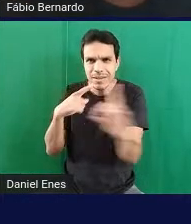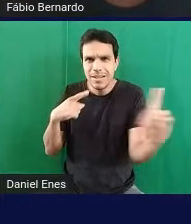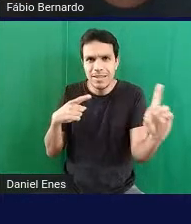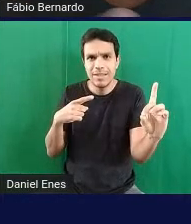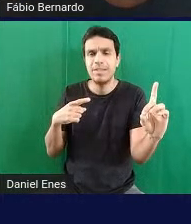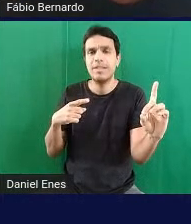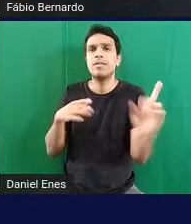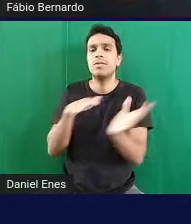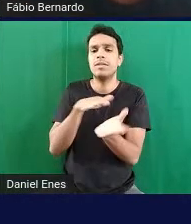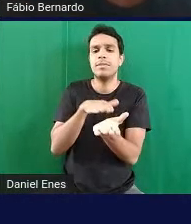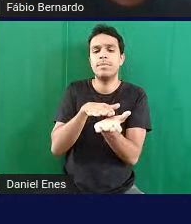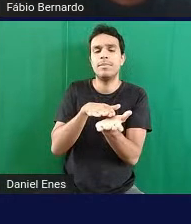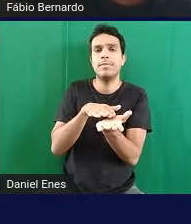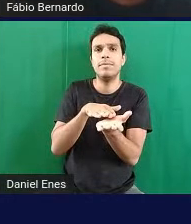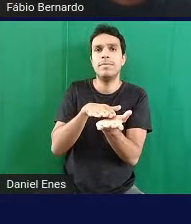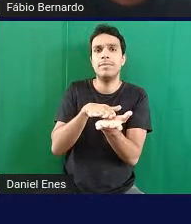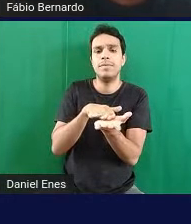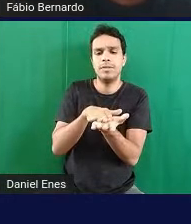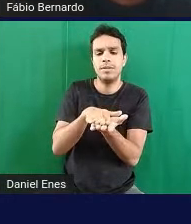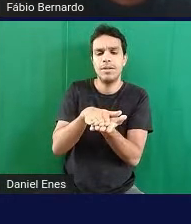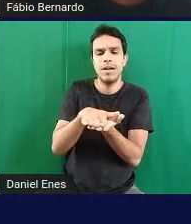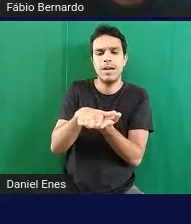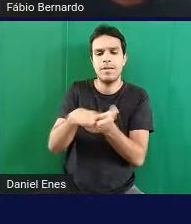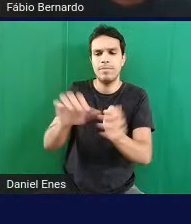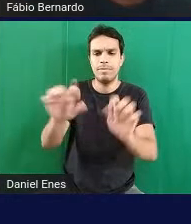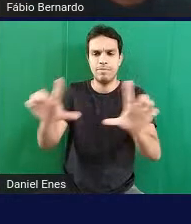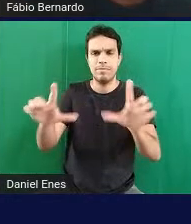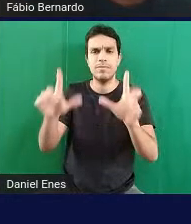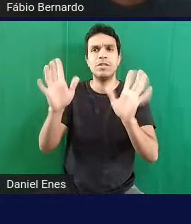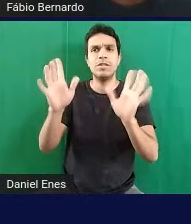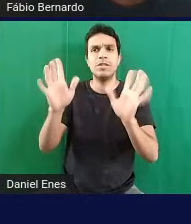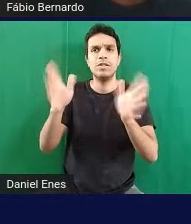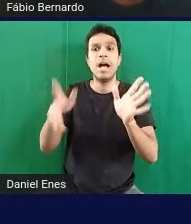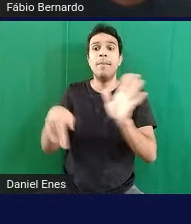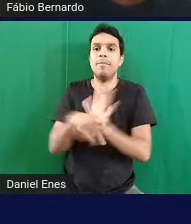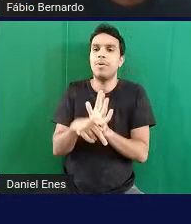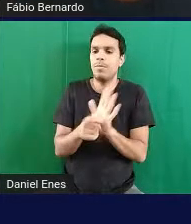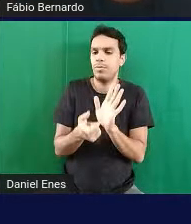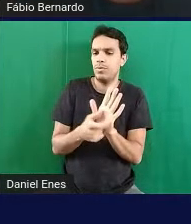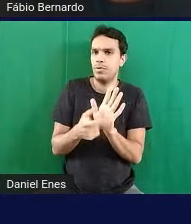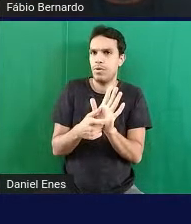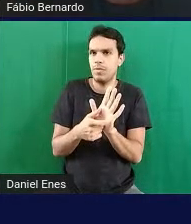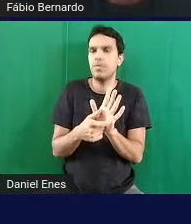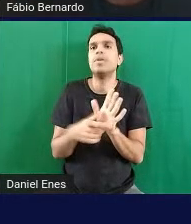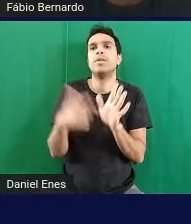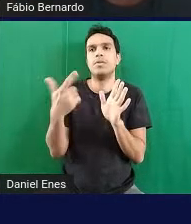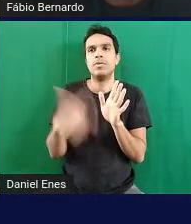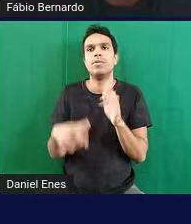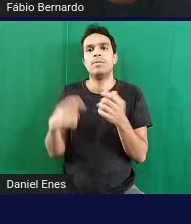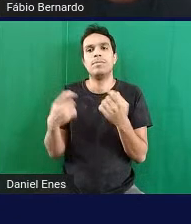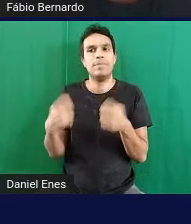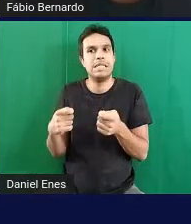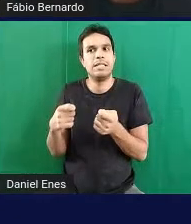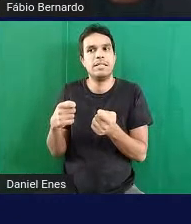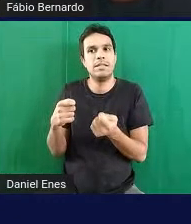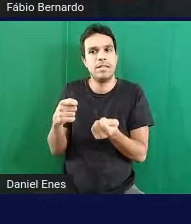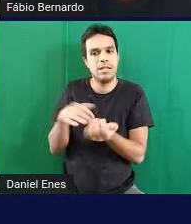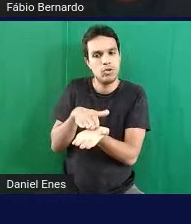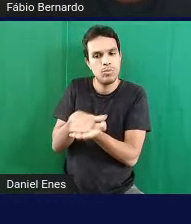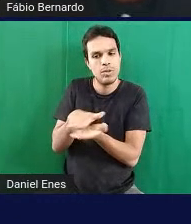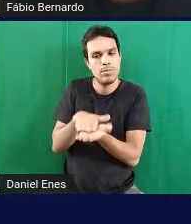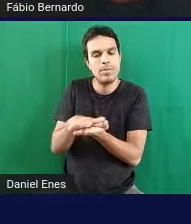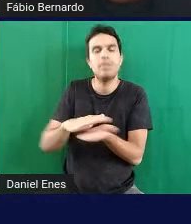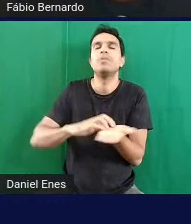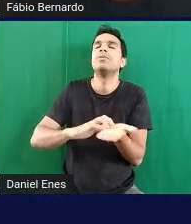que tá aparecendo já é a tela da impressão do software mais uma vez precisa de uma impressora braille né e aí